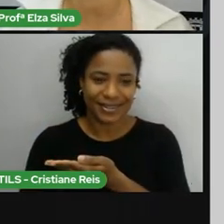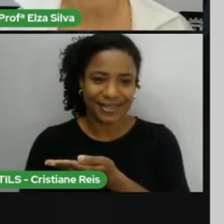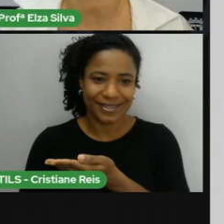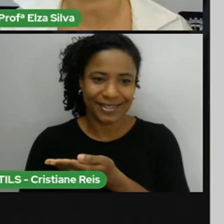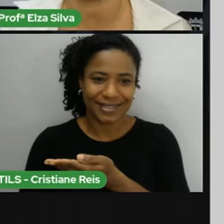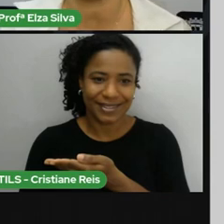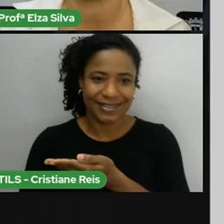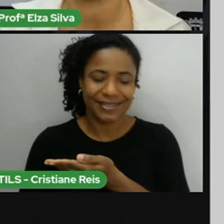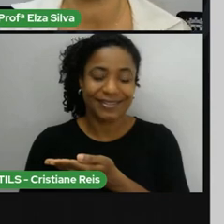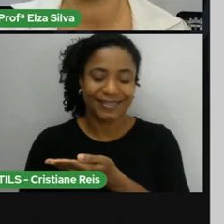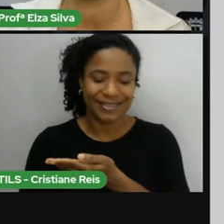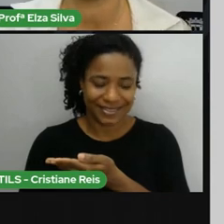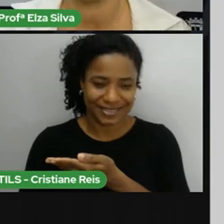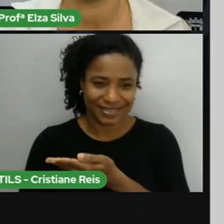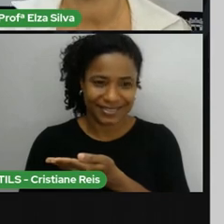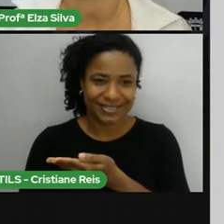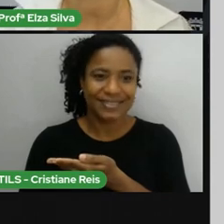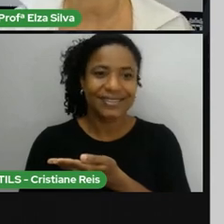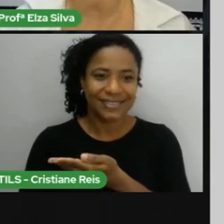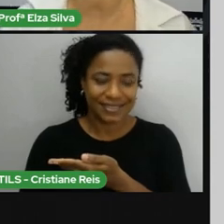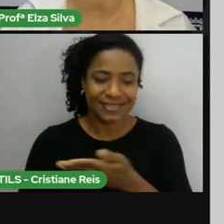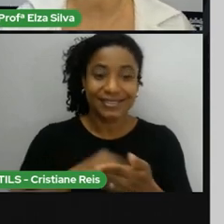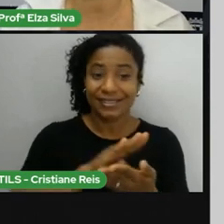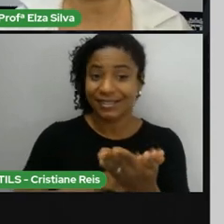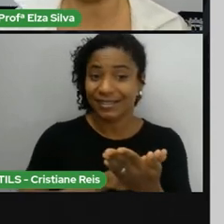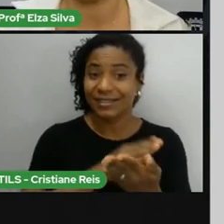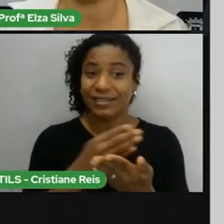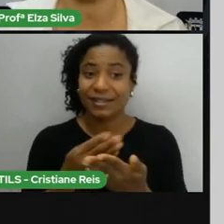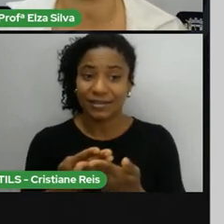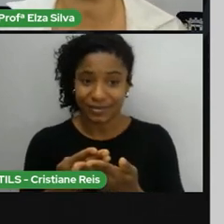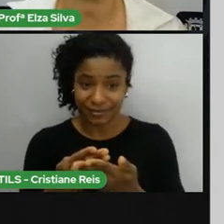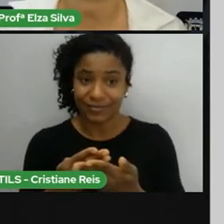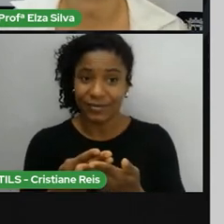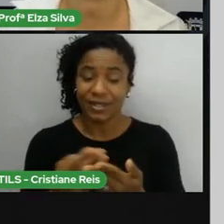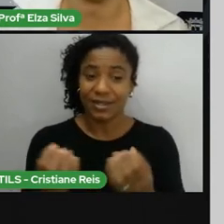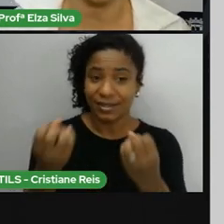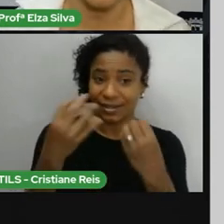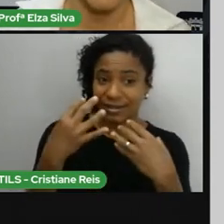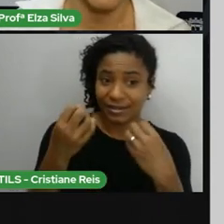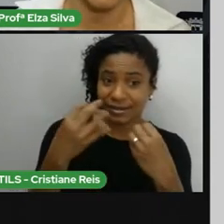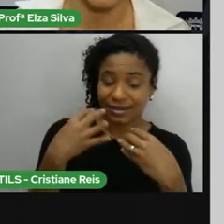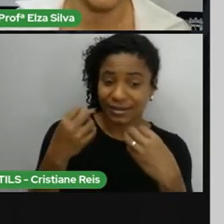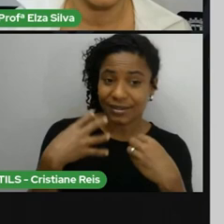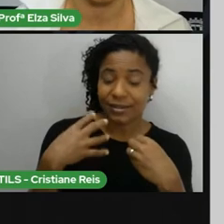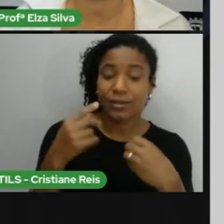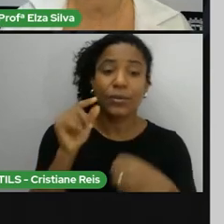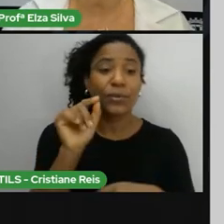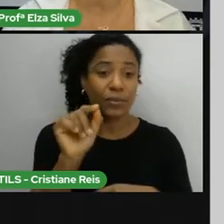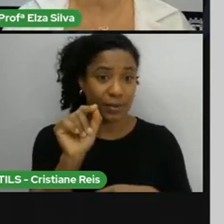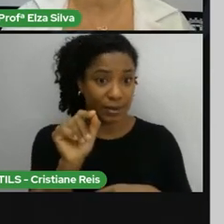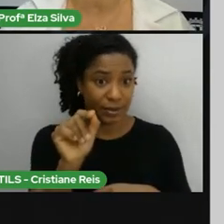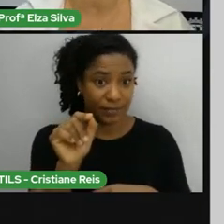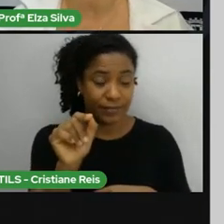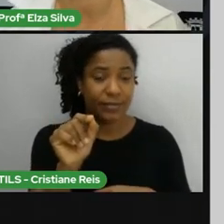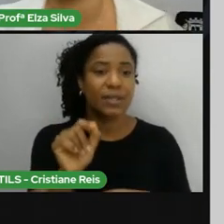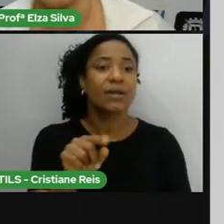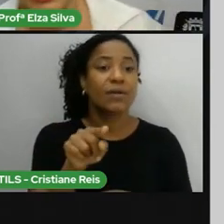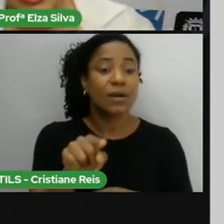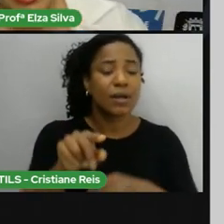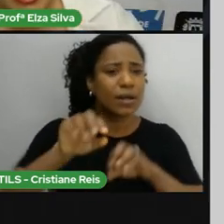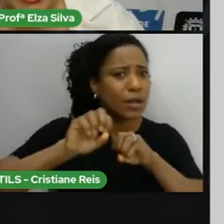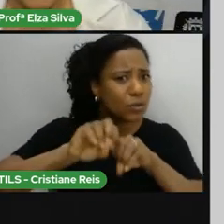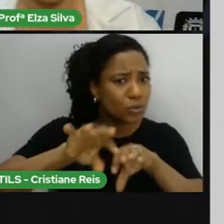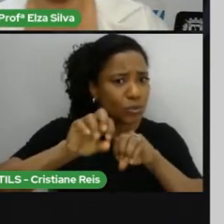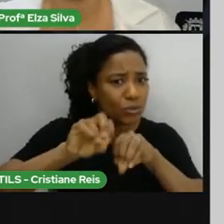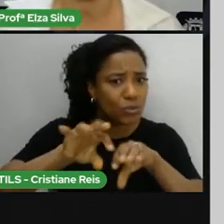to change the world. O que é que ele nos ensina a partir desta frase? Ele diz que a educação